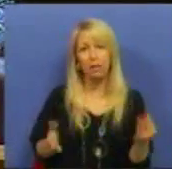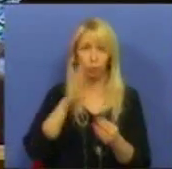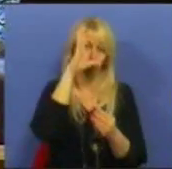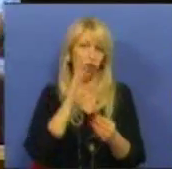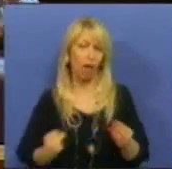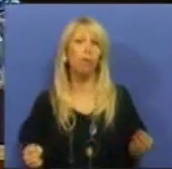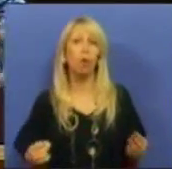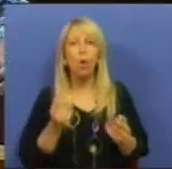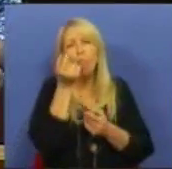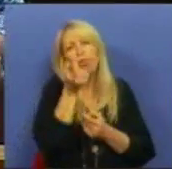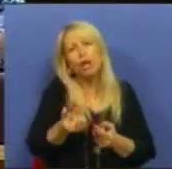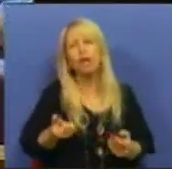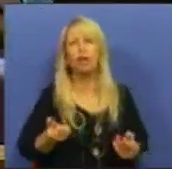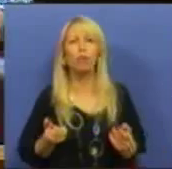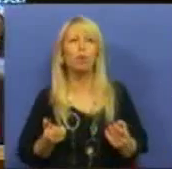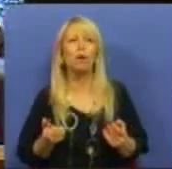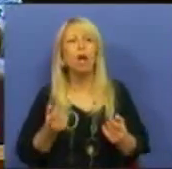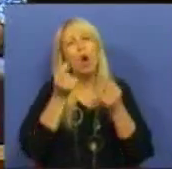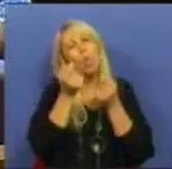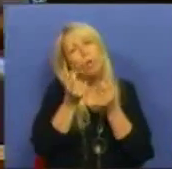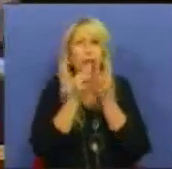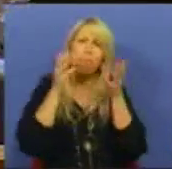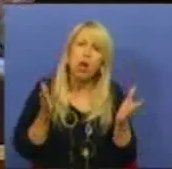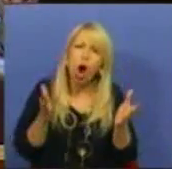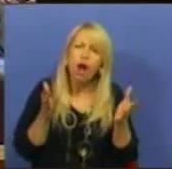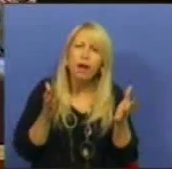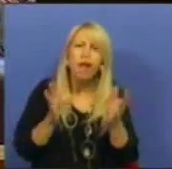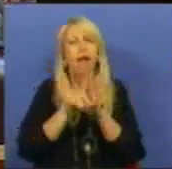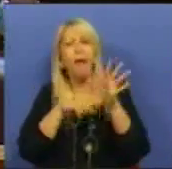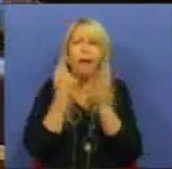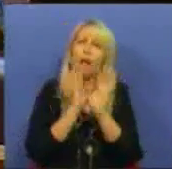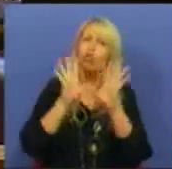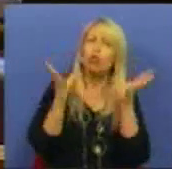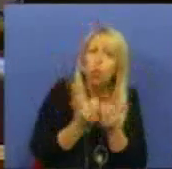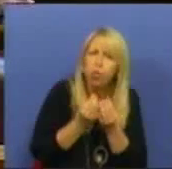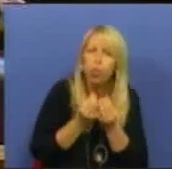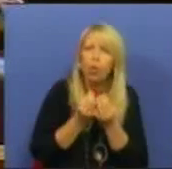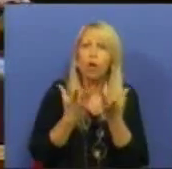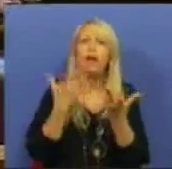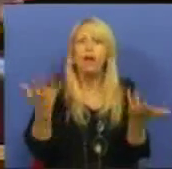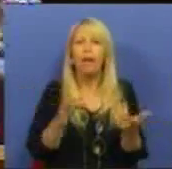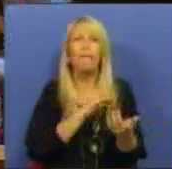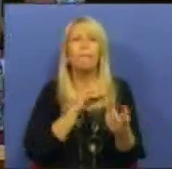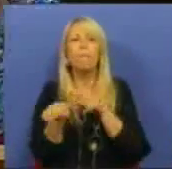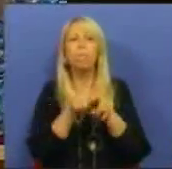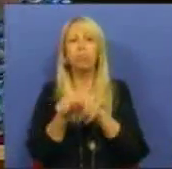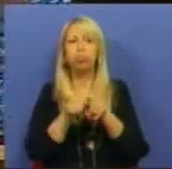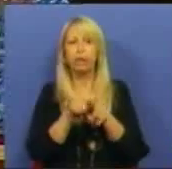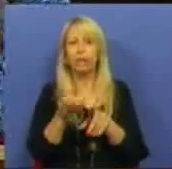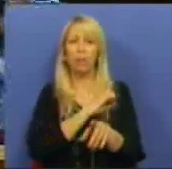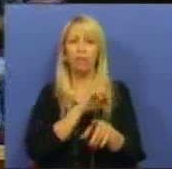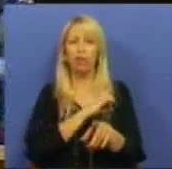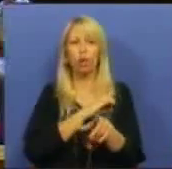Estado, um bocadinho? É uma parte um pouco maior? É a totalidade? É uma política privatizadora onde o lhe está? Ah,